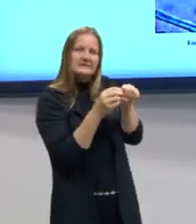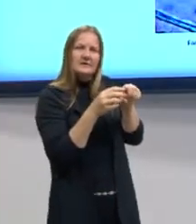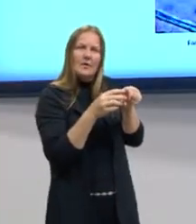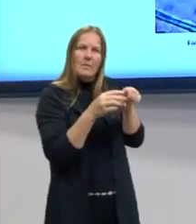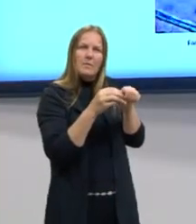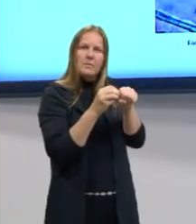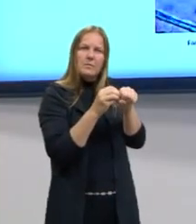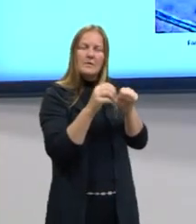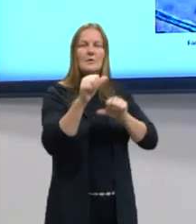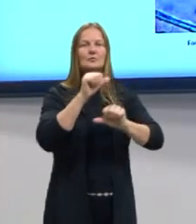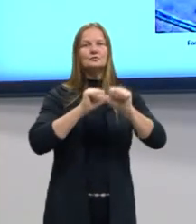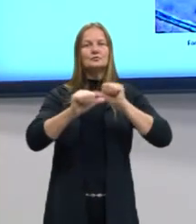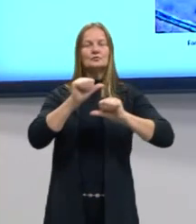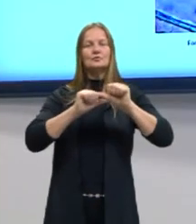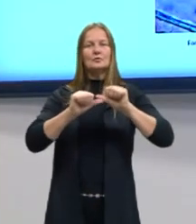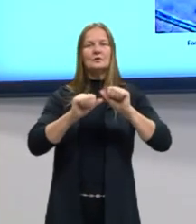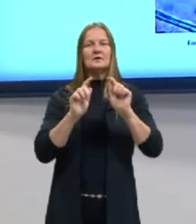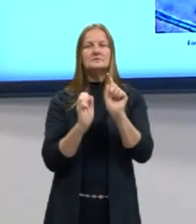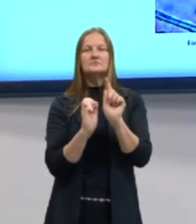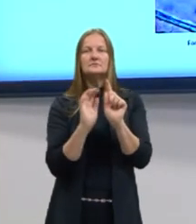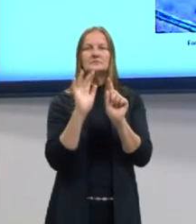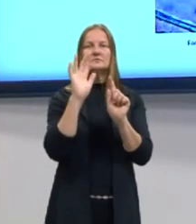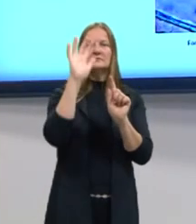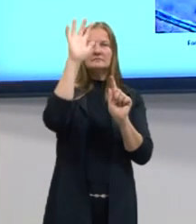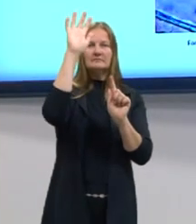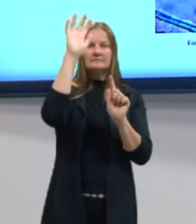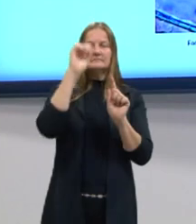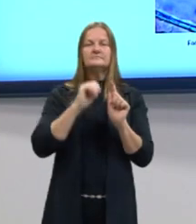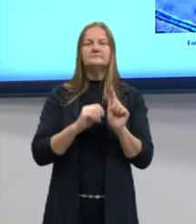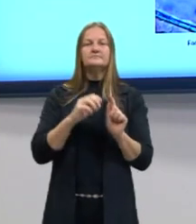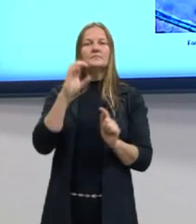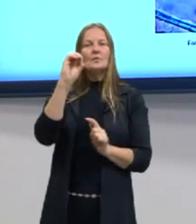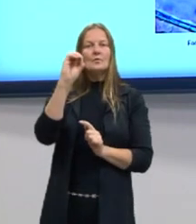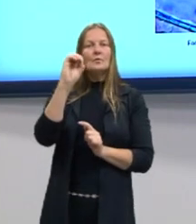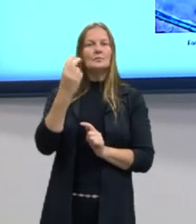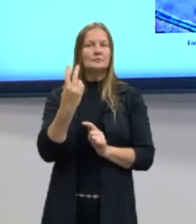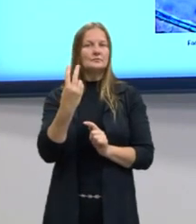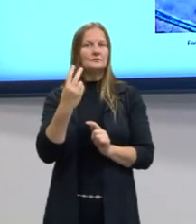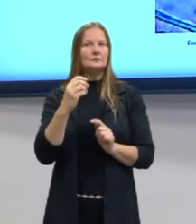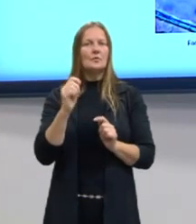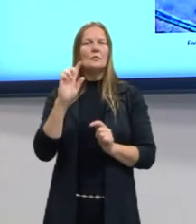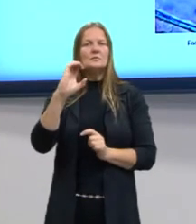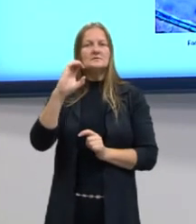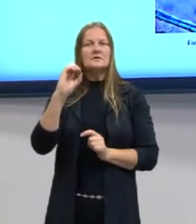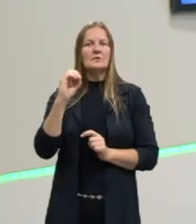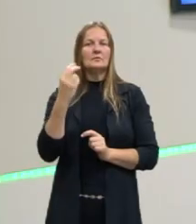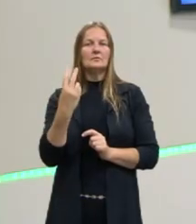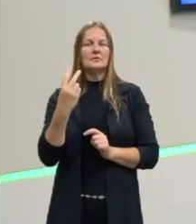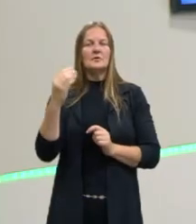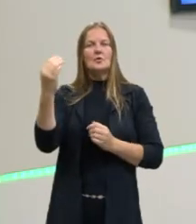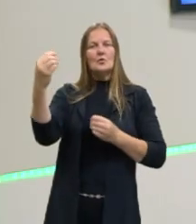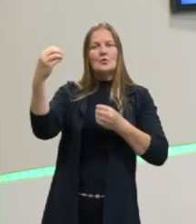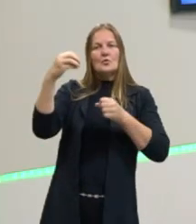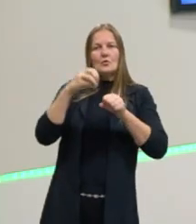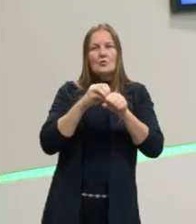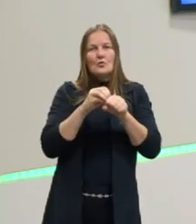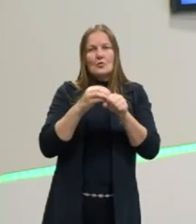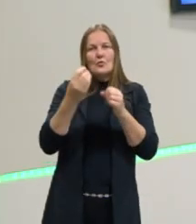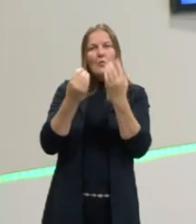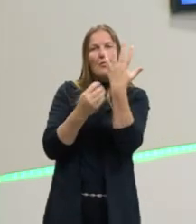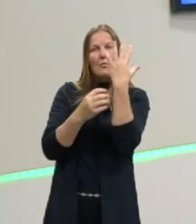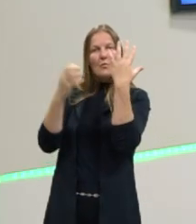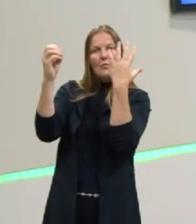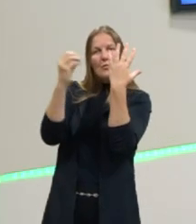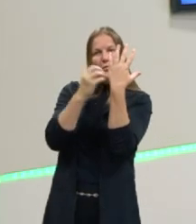ocorrem as trocas gasosas. Como é que o gás oxigênio e gás carbônico entra e sai aí da planta,